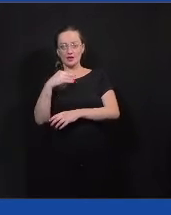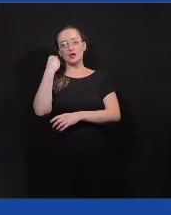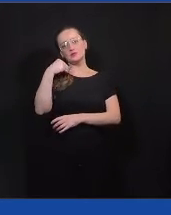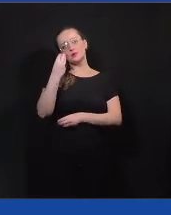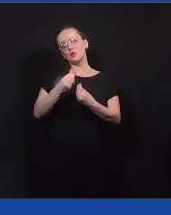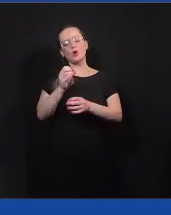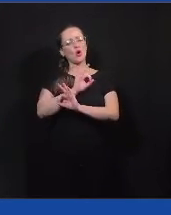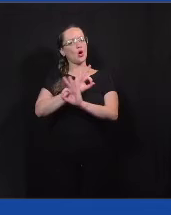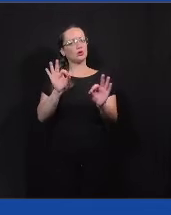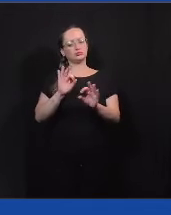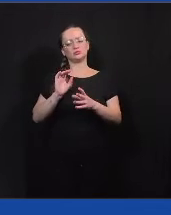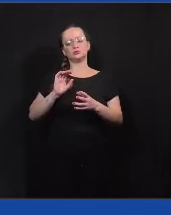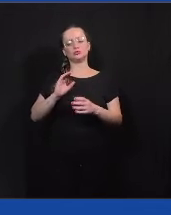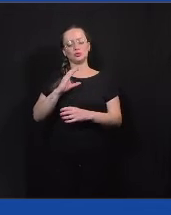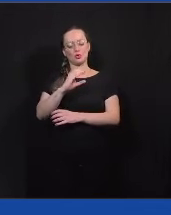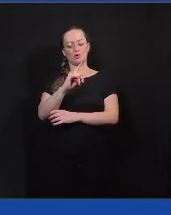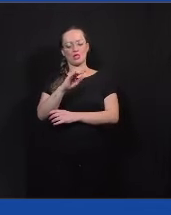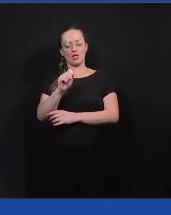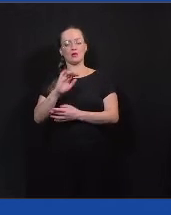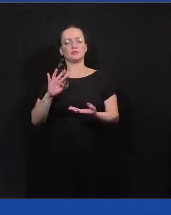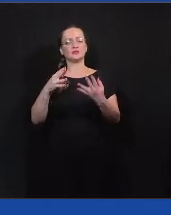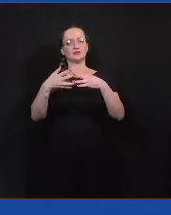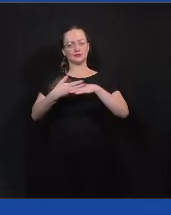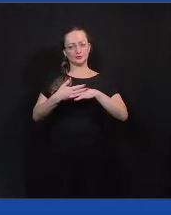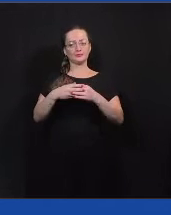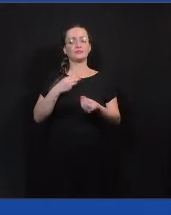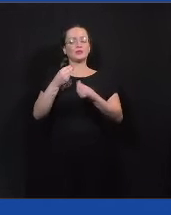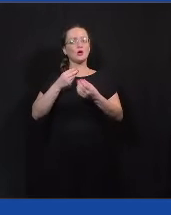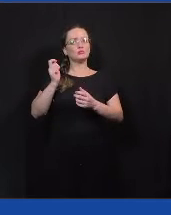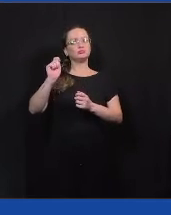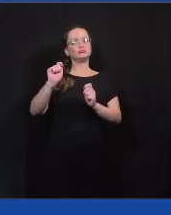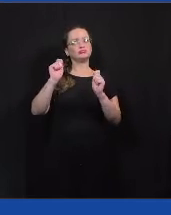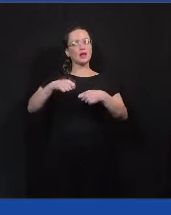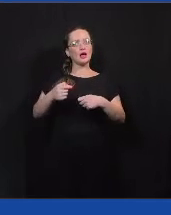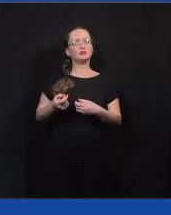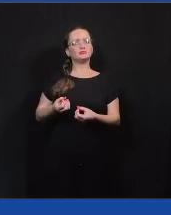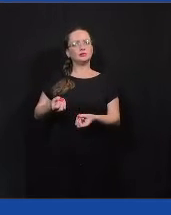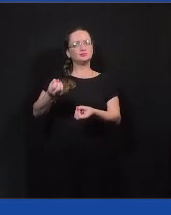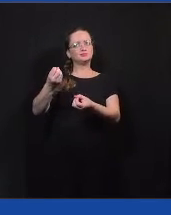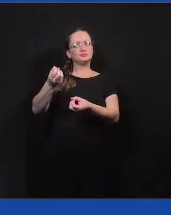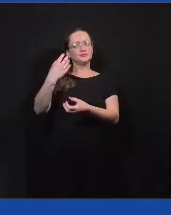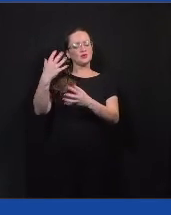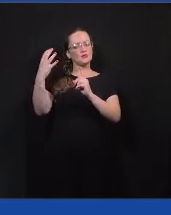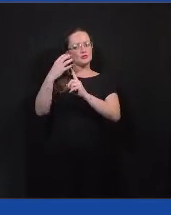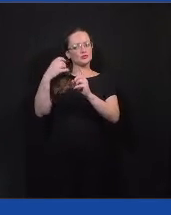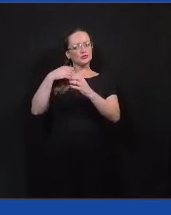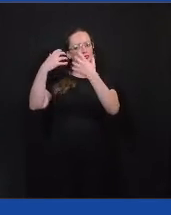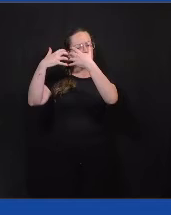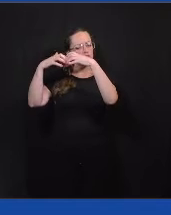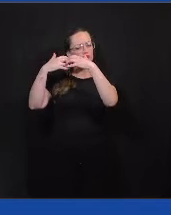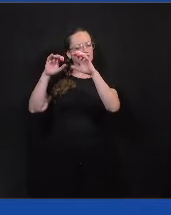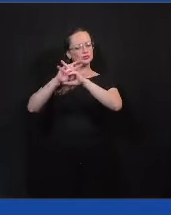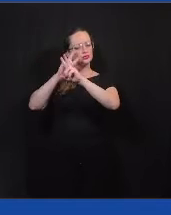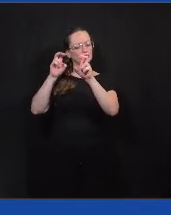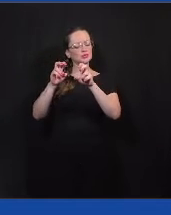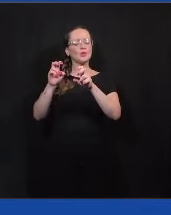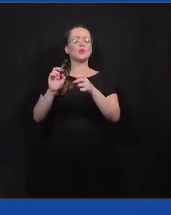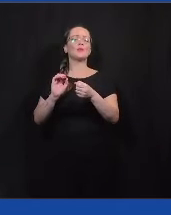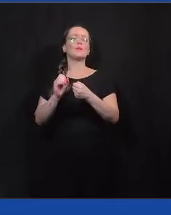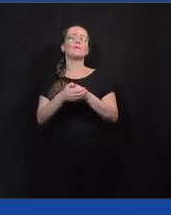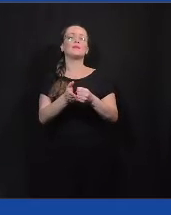Cidadania, e como isso traz reflexões para a gente, no nosso futuro, na nossa democracia. Então,